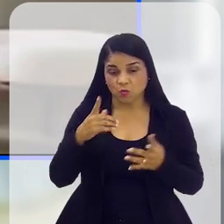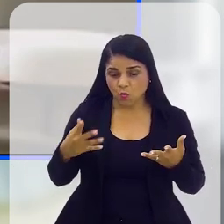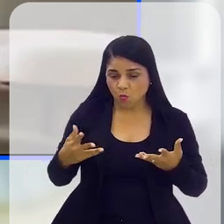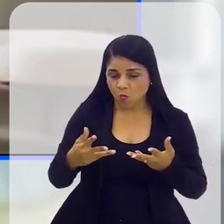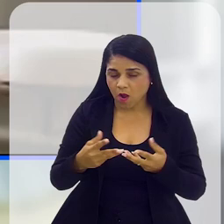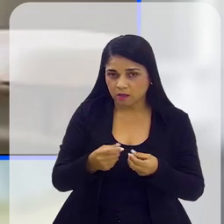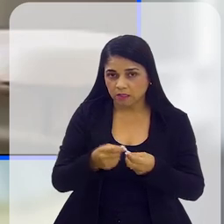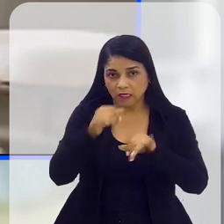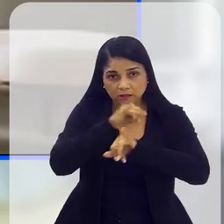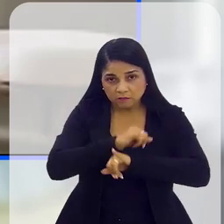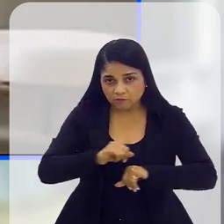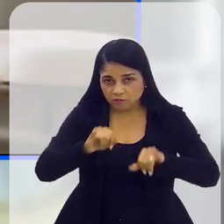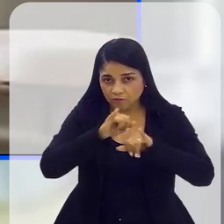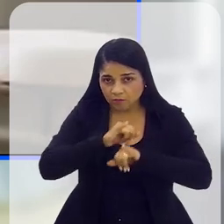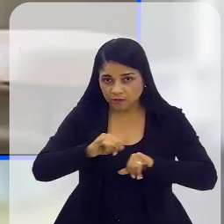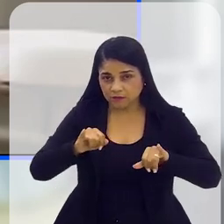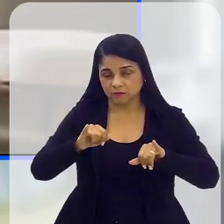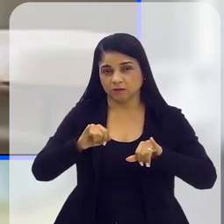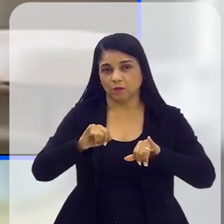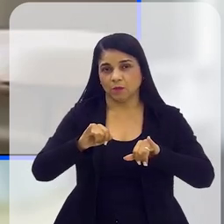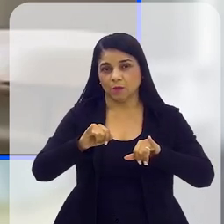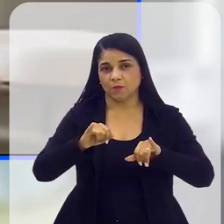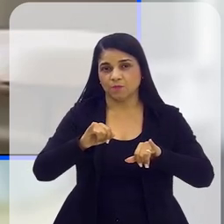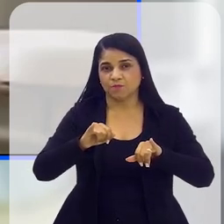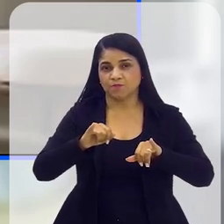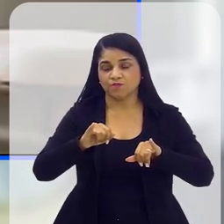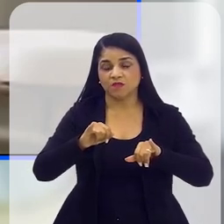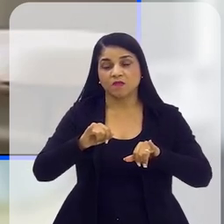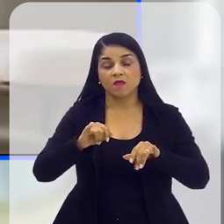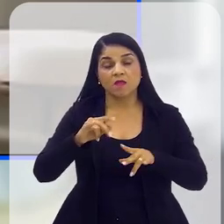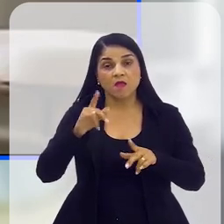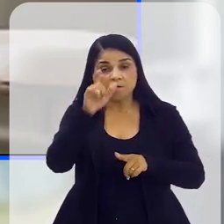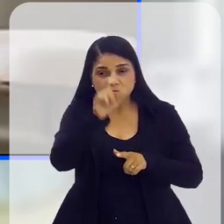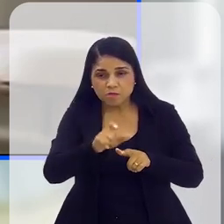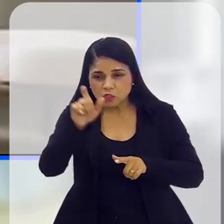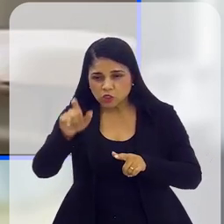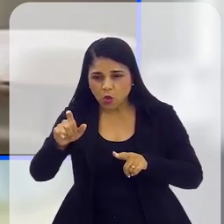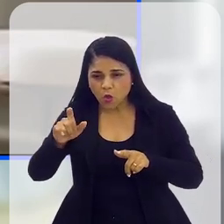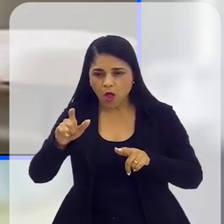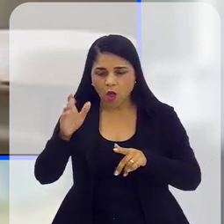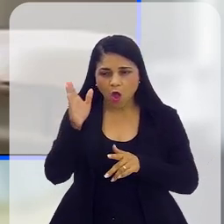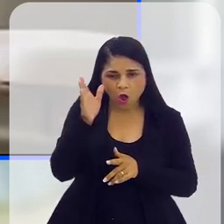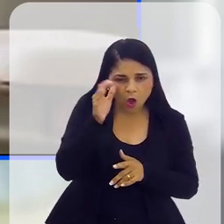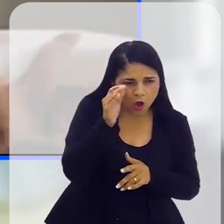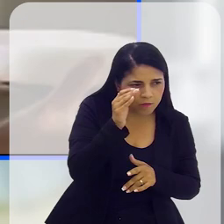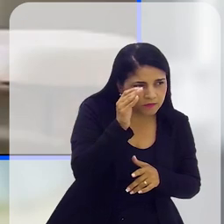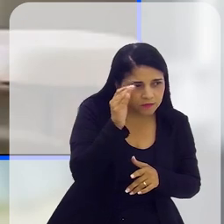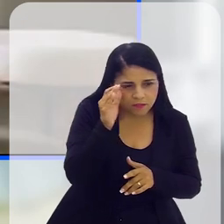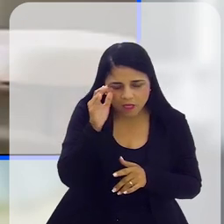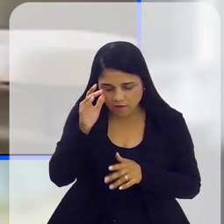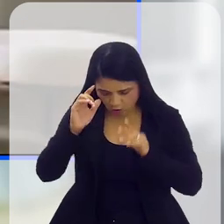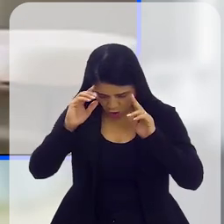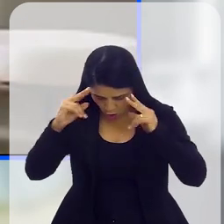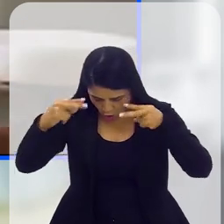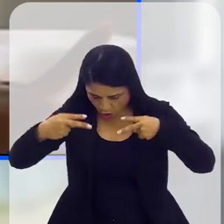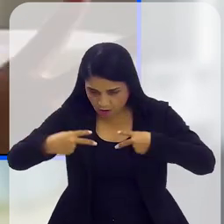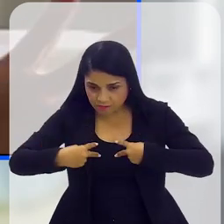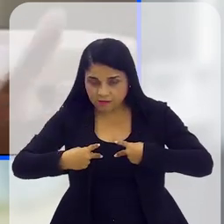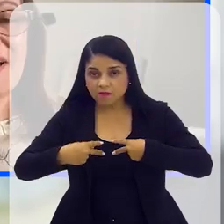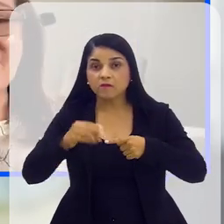as pessoas, elas passam a ter a possibilidade de se observar e observar quem está ao redor para realmente poderem ajudar.